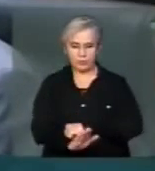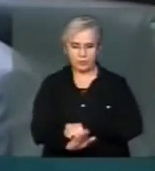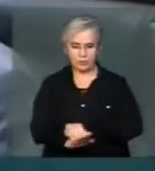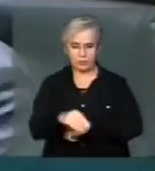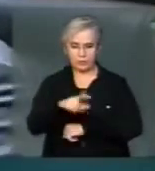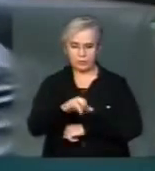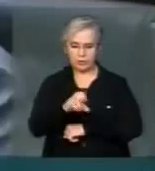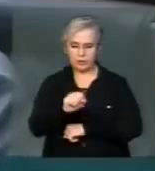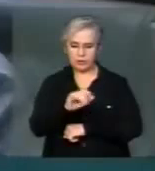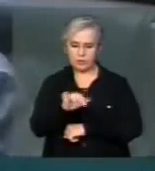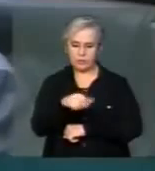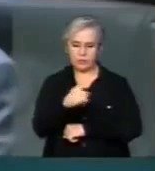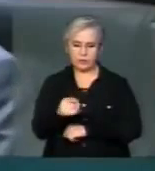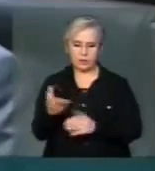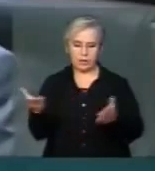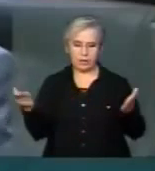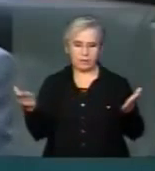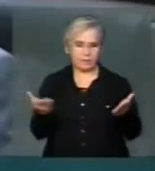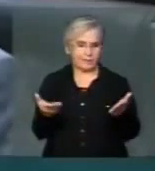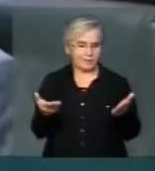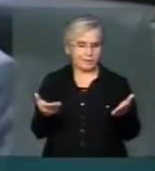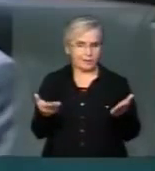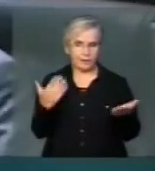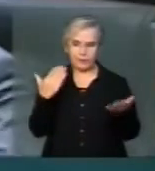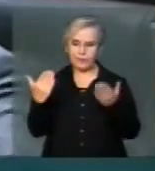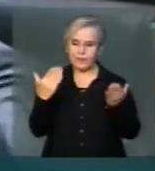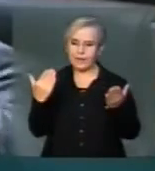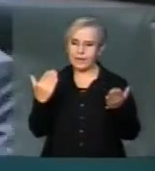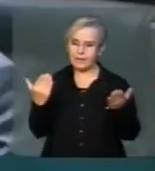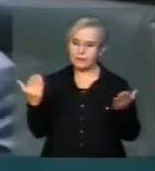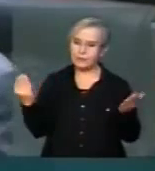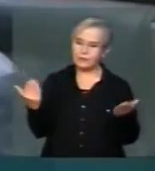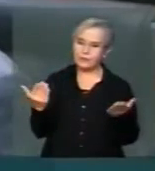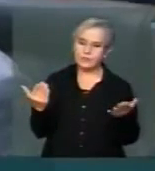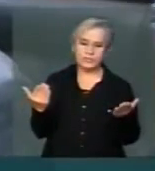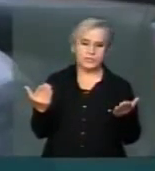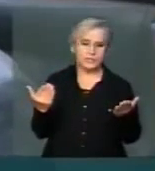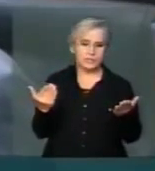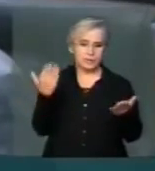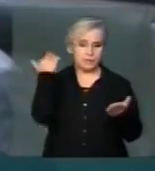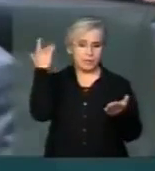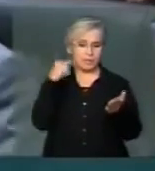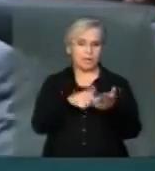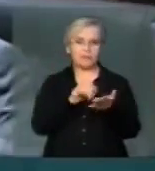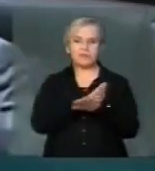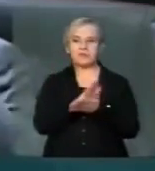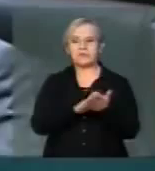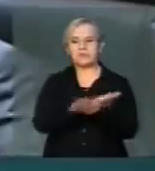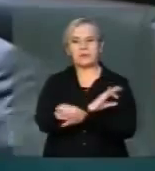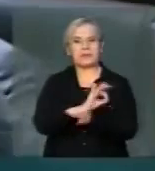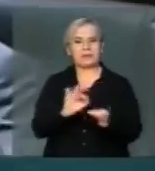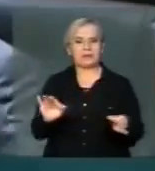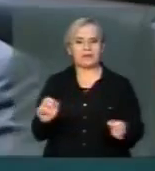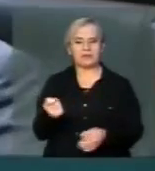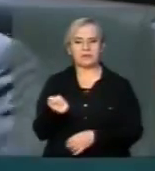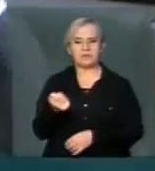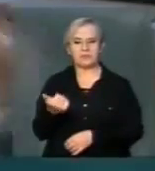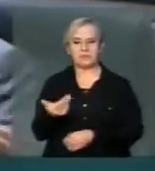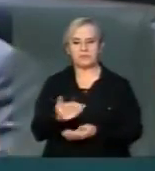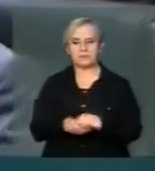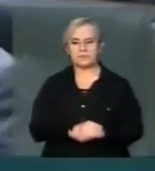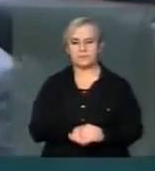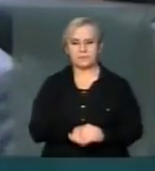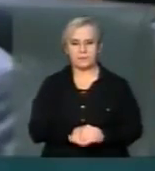mensalão virou troco junto ao petrolão. Virou vírgula. Aquilo que era milhões passou a escala